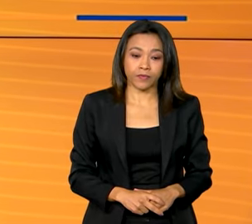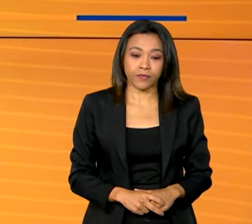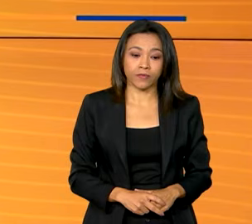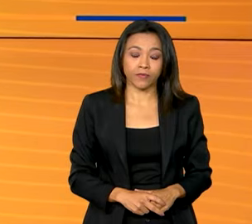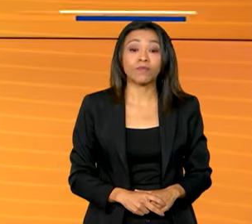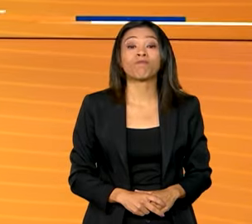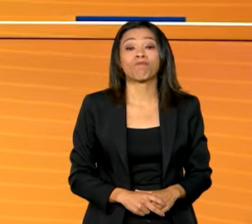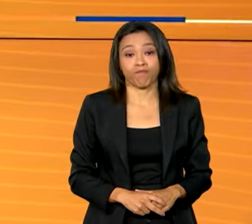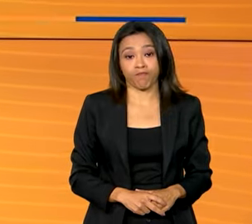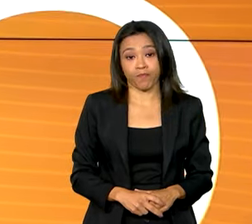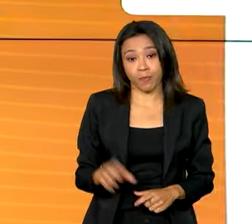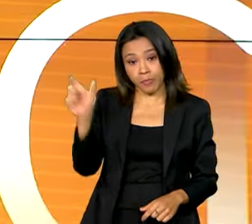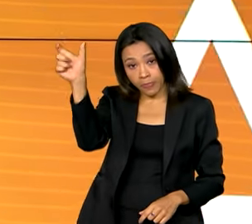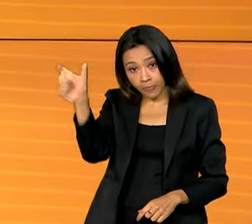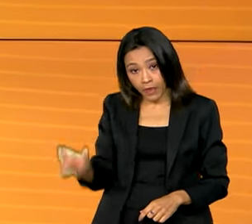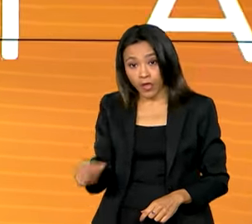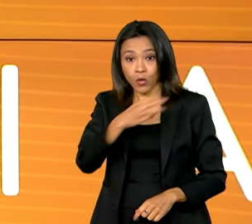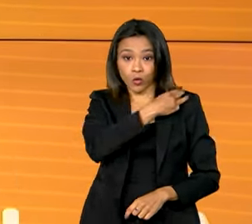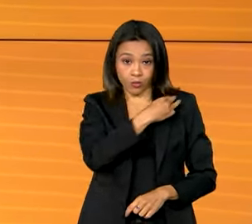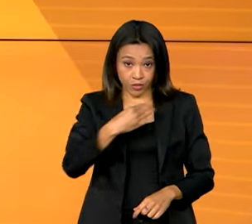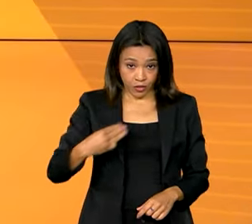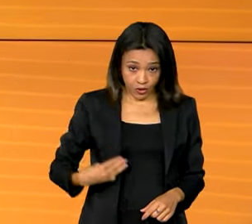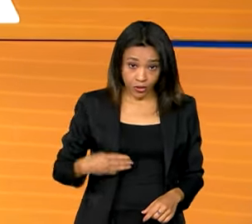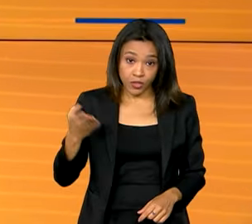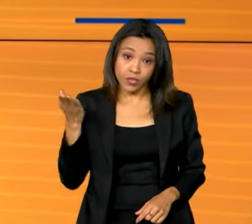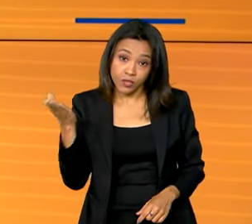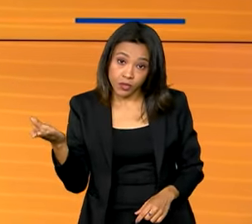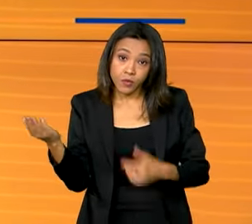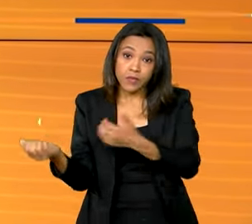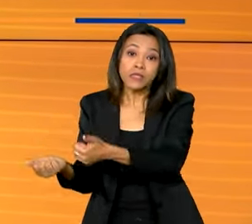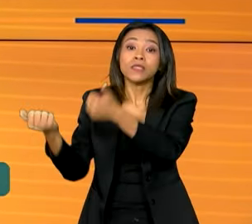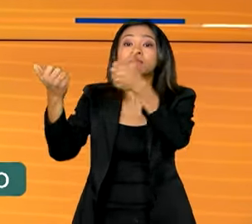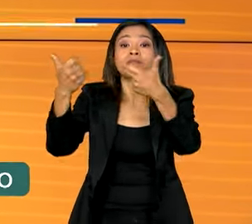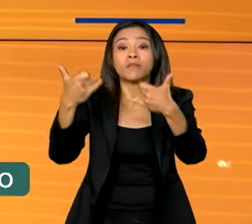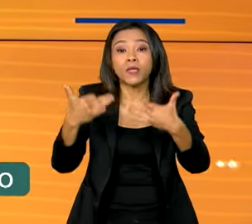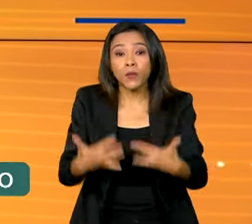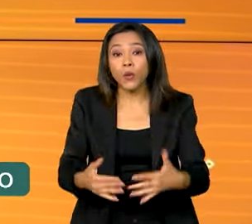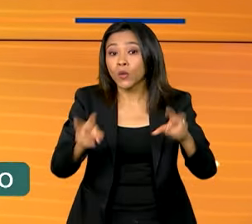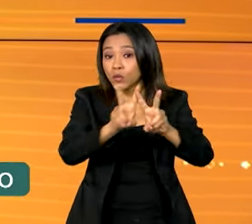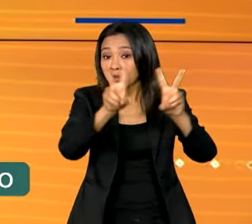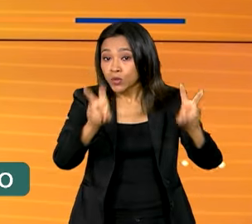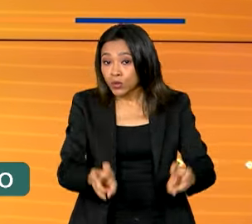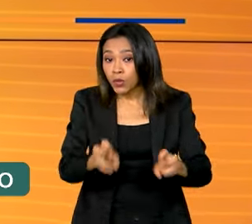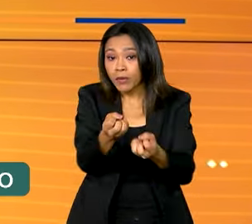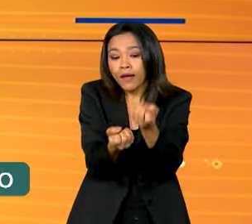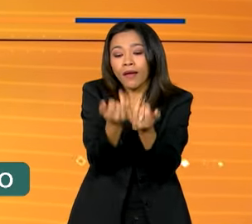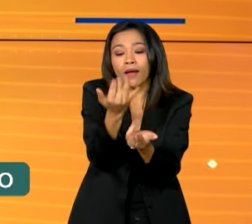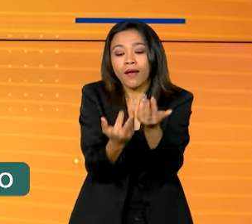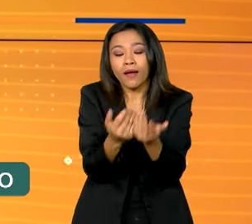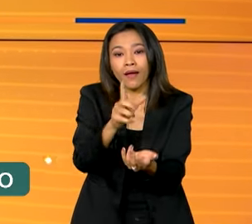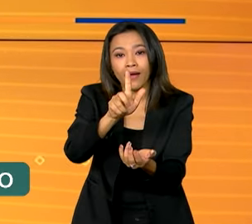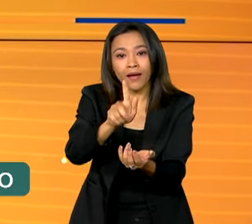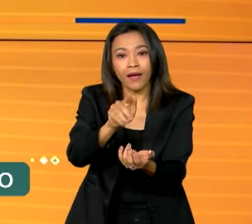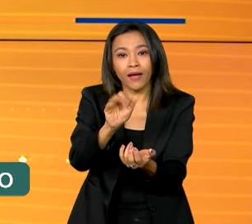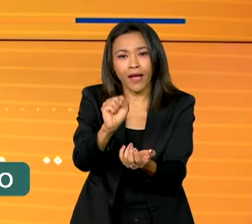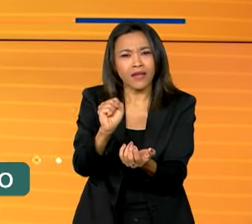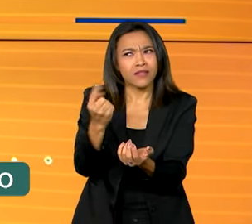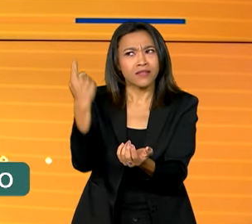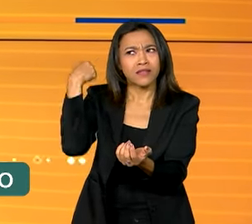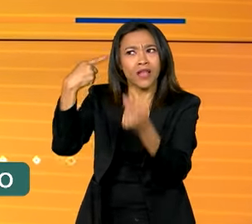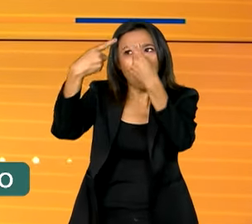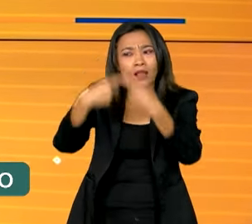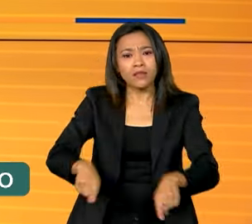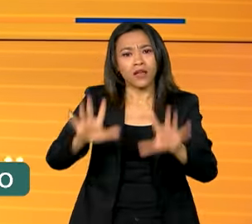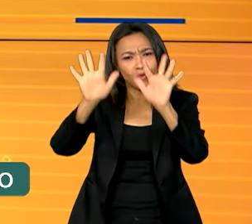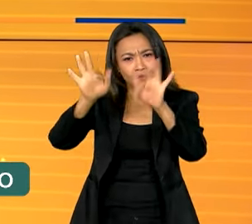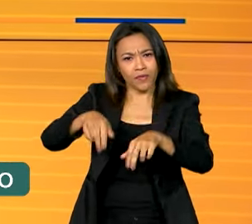O ministro de Minas e Energia, Alexandre Silveira, falou sobre o programa Gás para Empregar, lançado no final de agosto. A